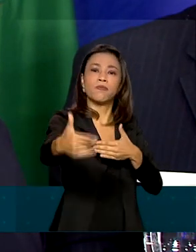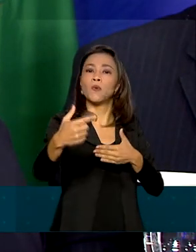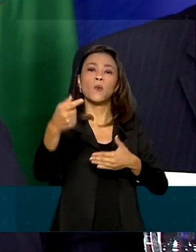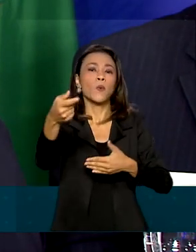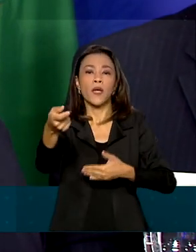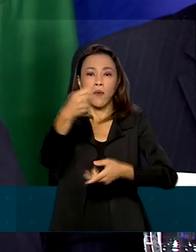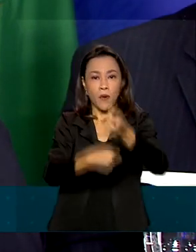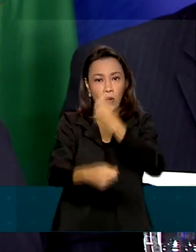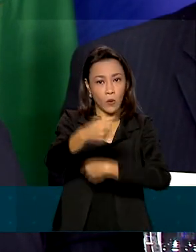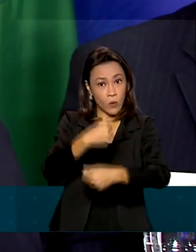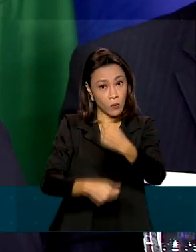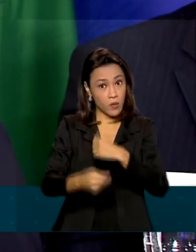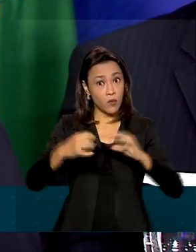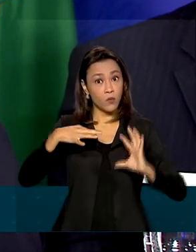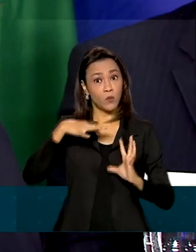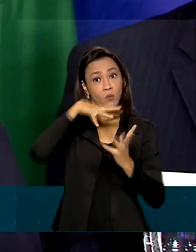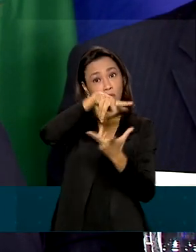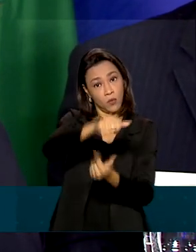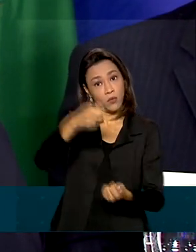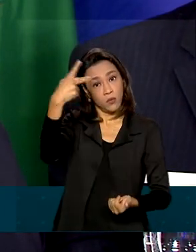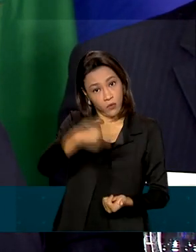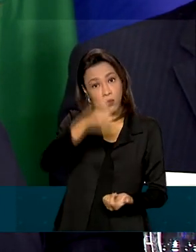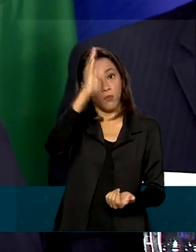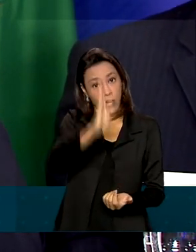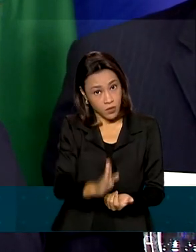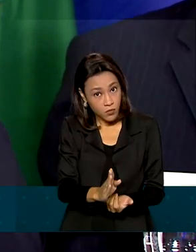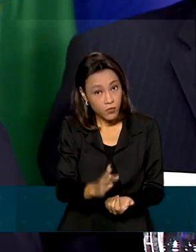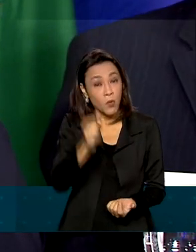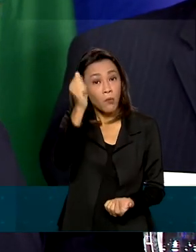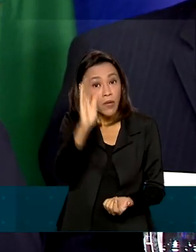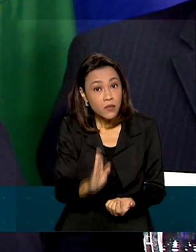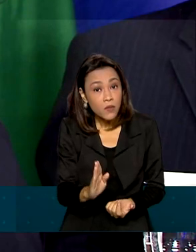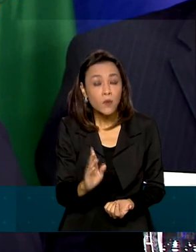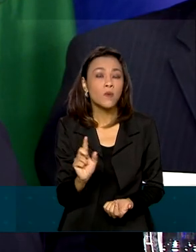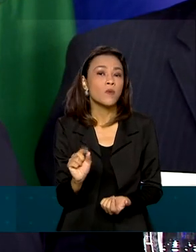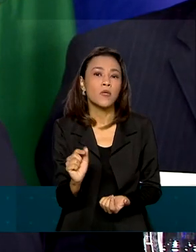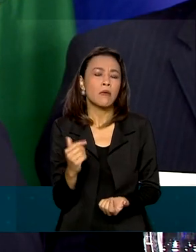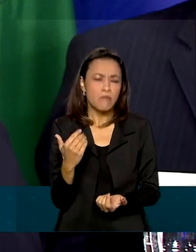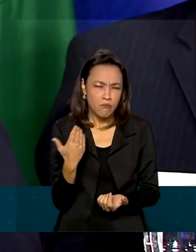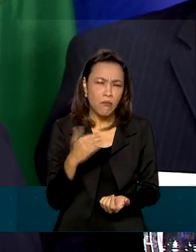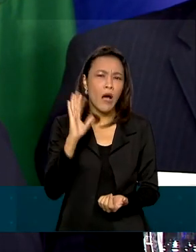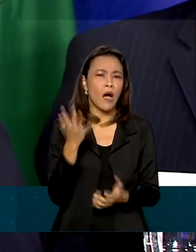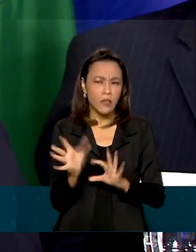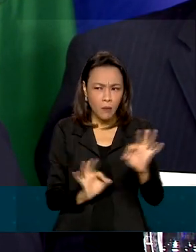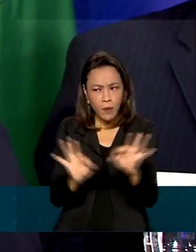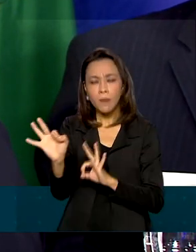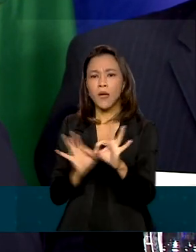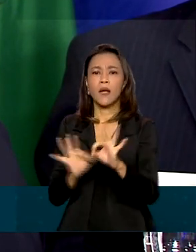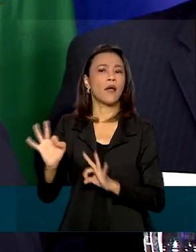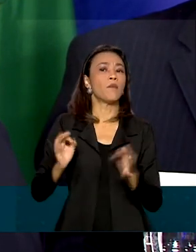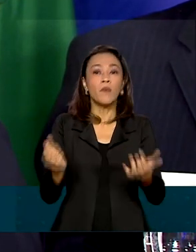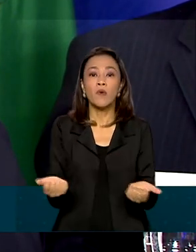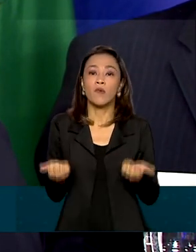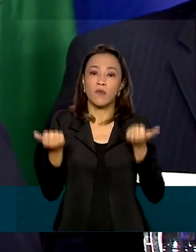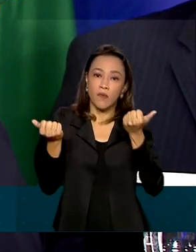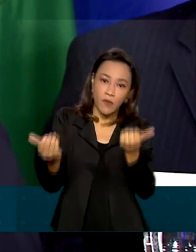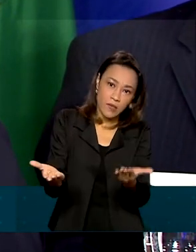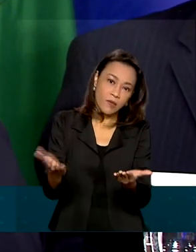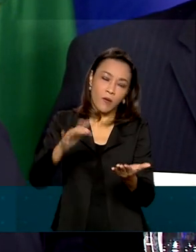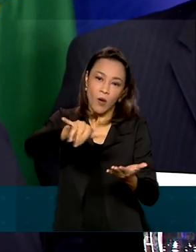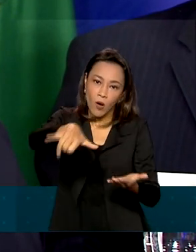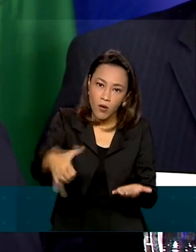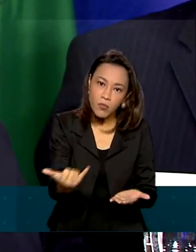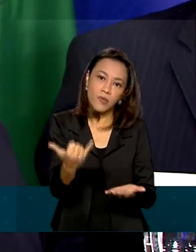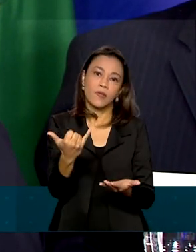economias do mundo. O Brasil está, mais do que nunca, preparado para oferecer oportunidades únicas